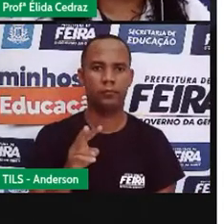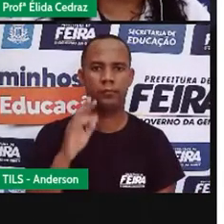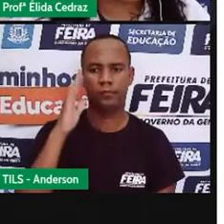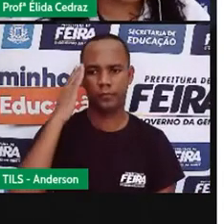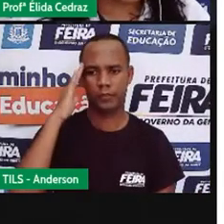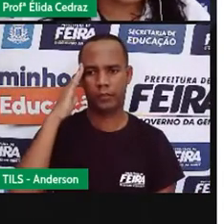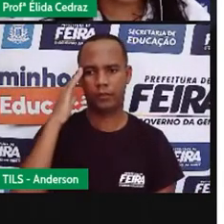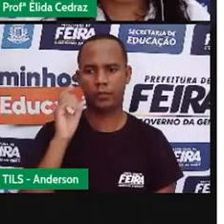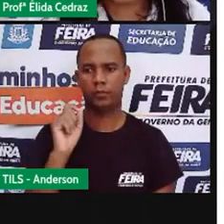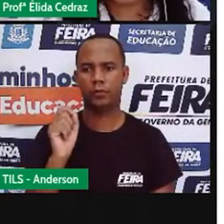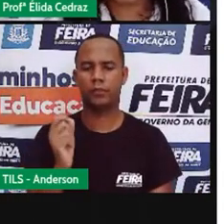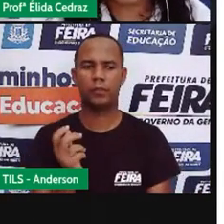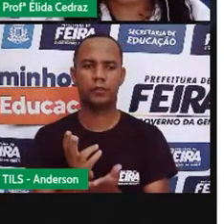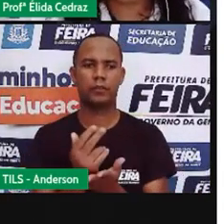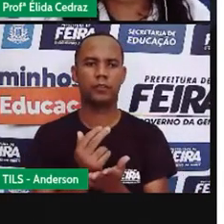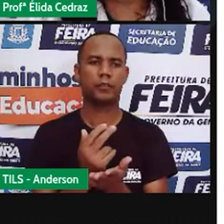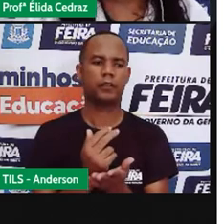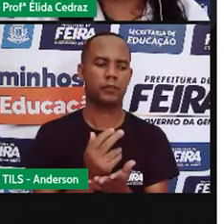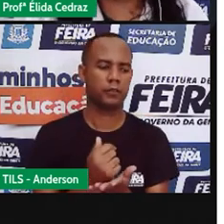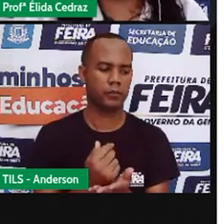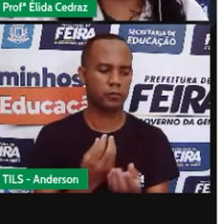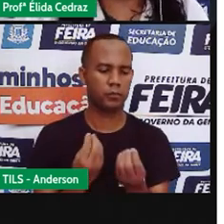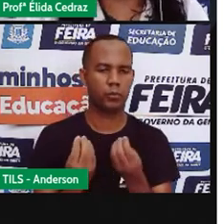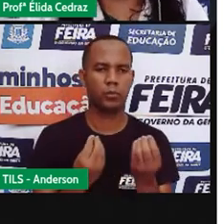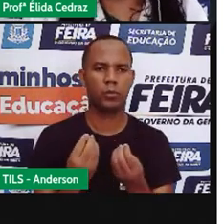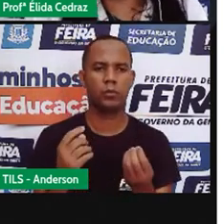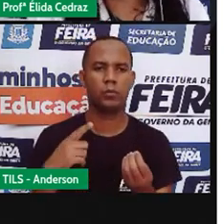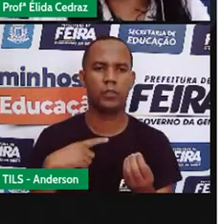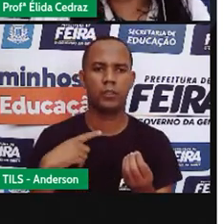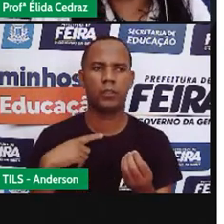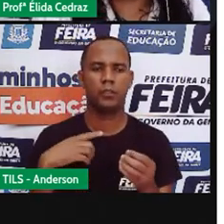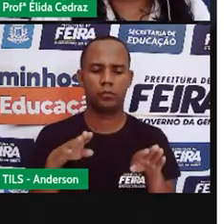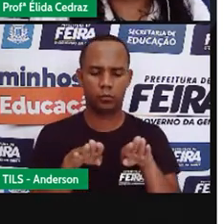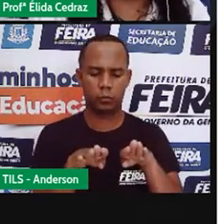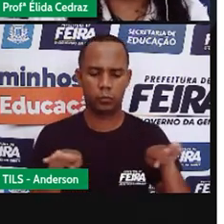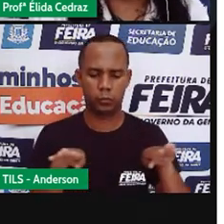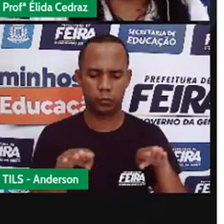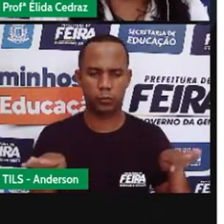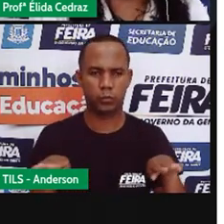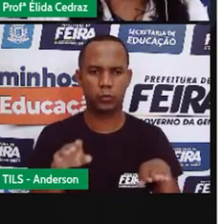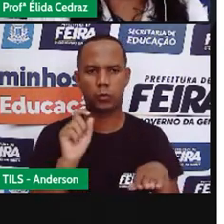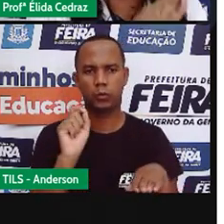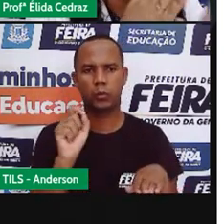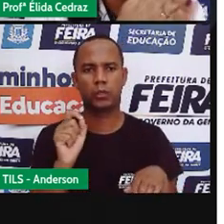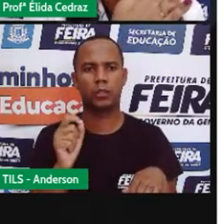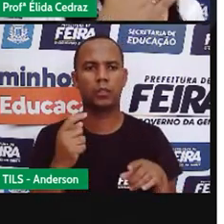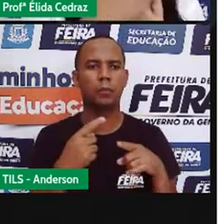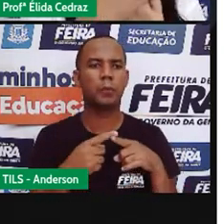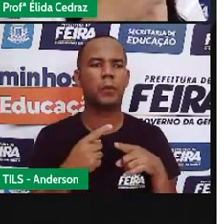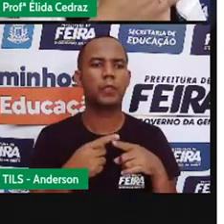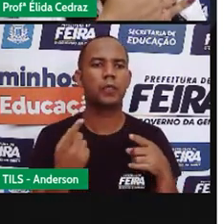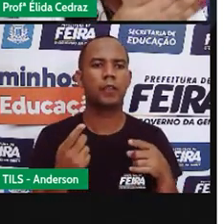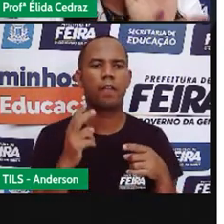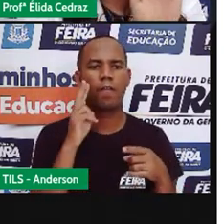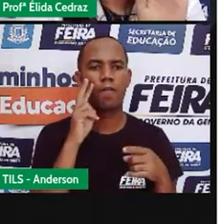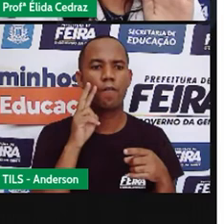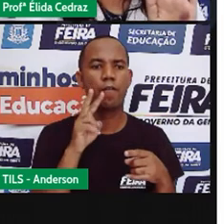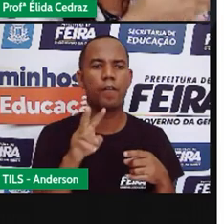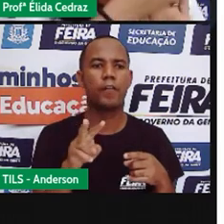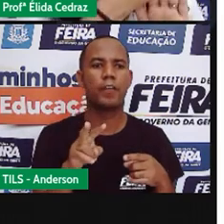as figuras geométricas que o nome de planas é de homem por quê? porque a gente só vê